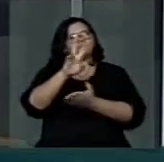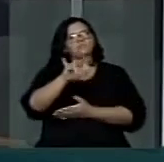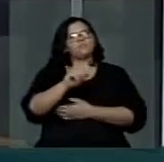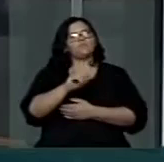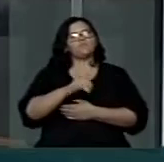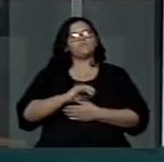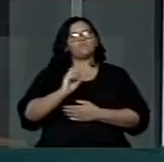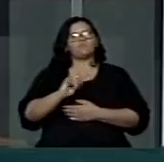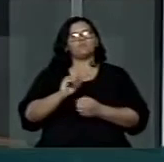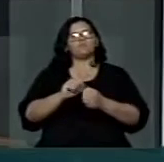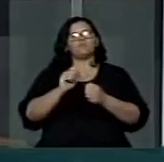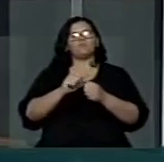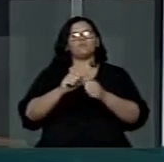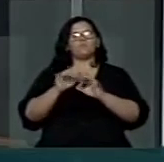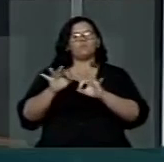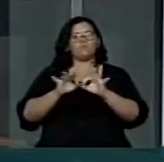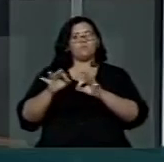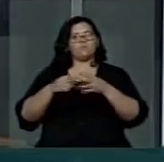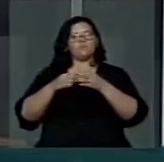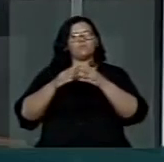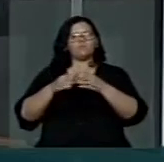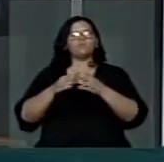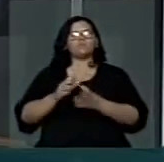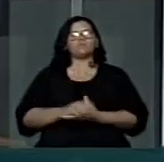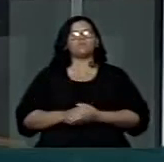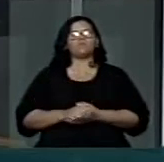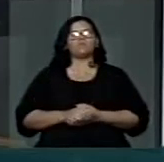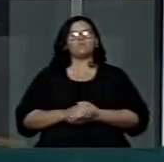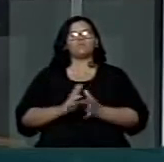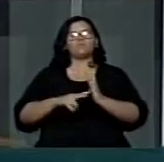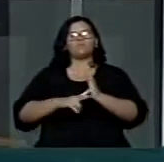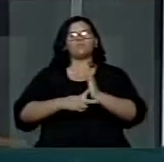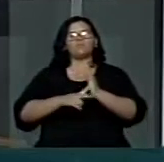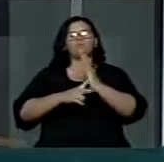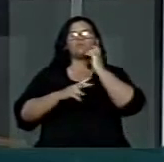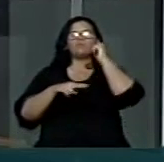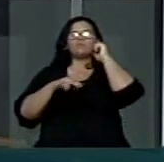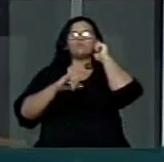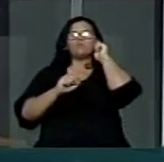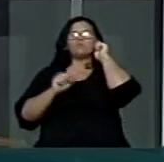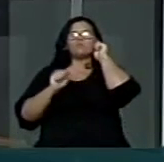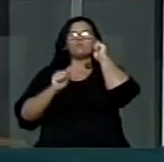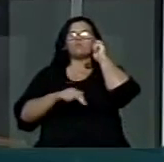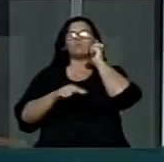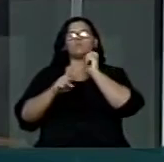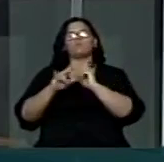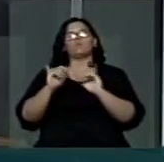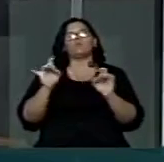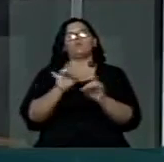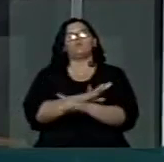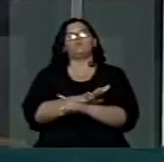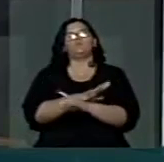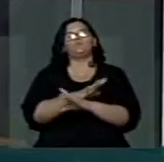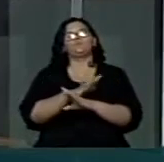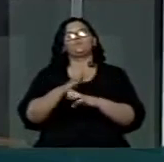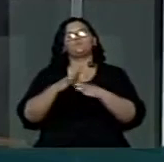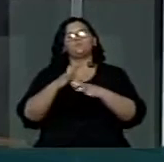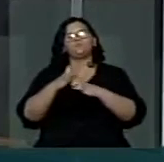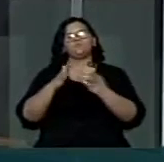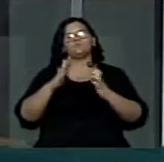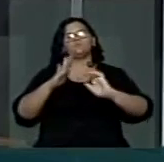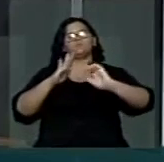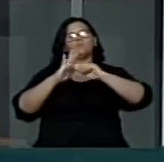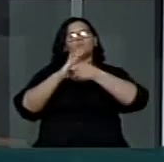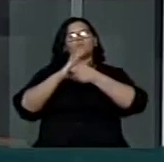o intento de organizarem-se em sindicato, a Nissan encerrará suas atividades no local e fechará a